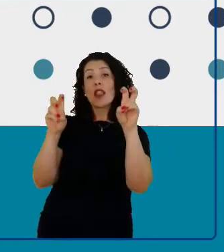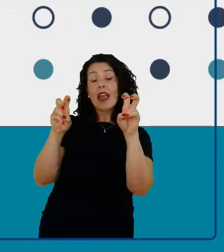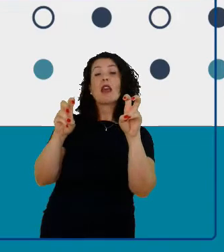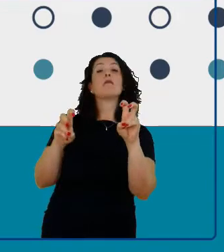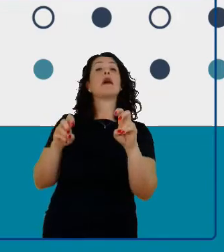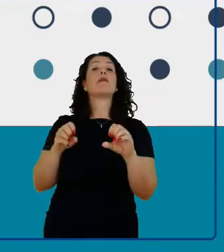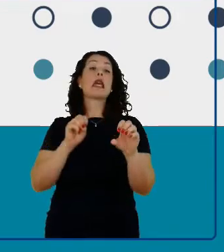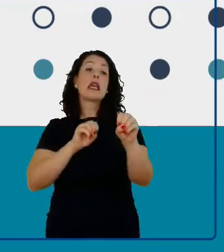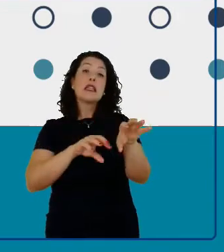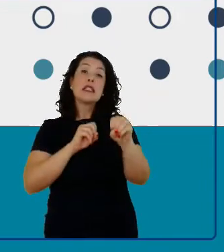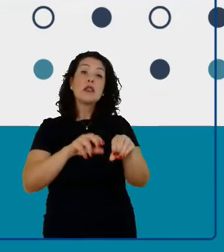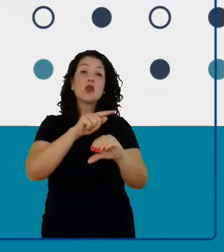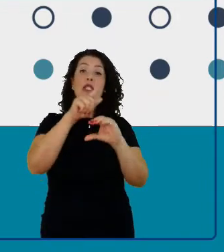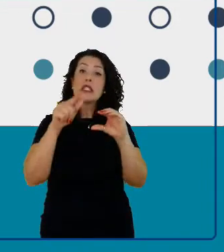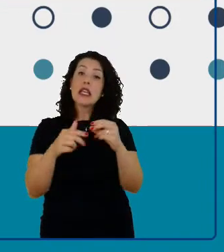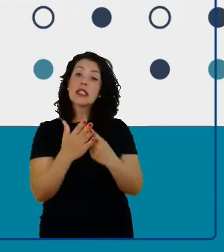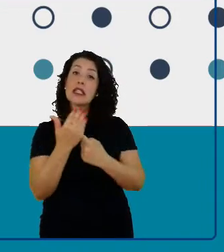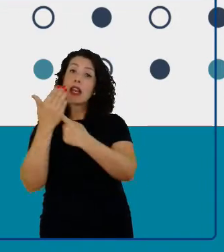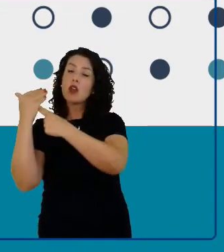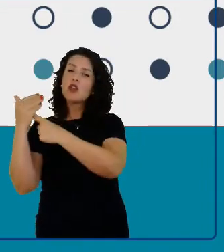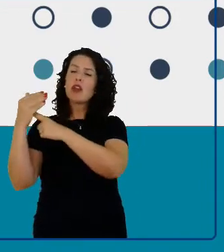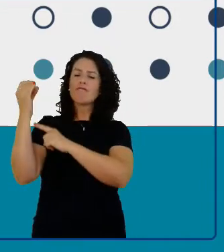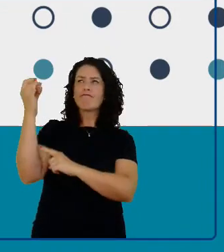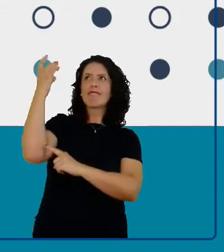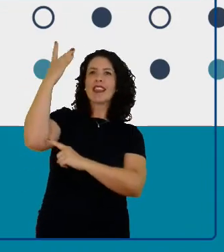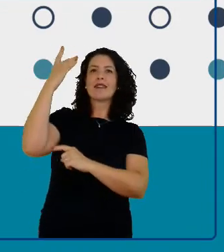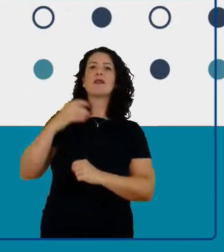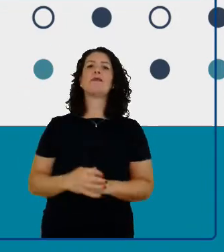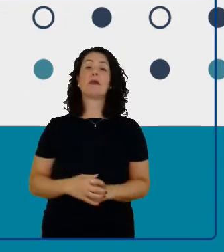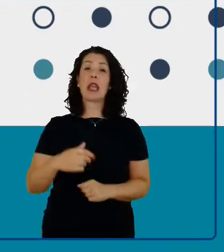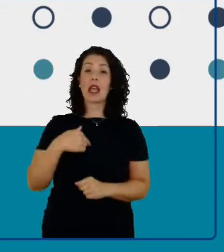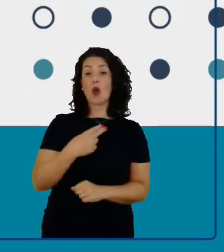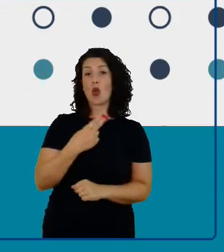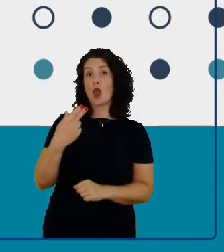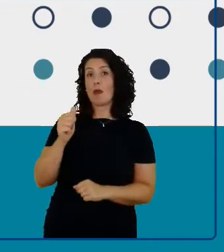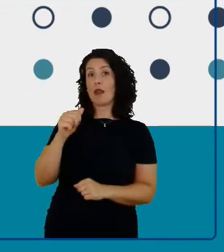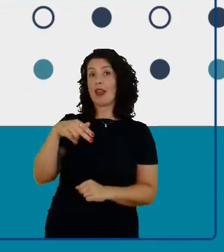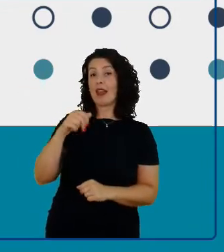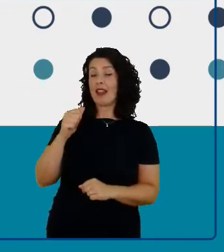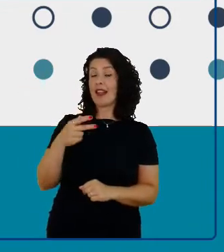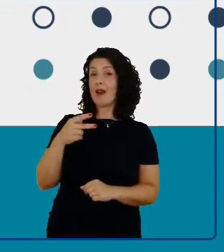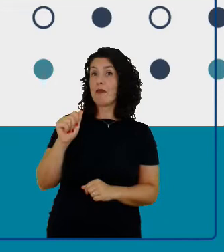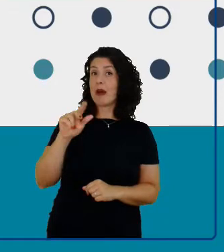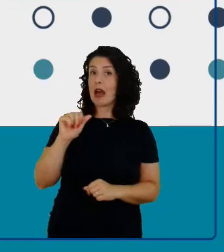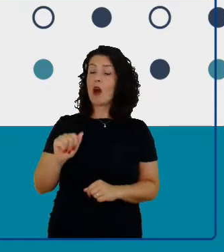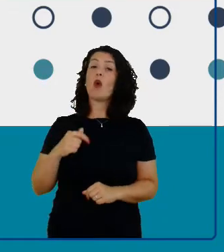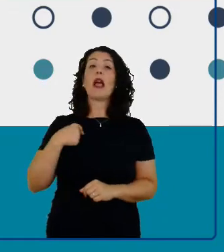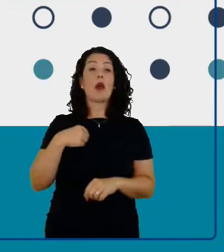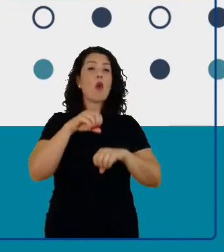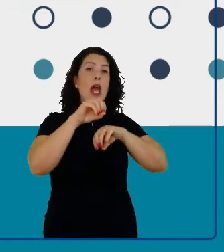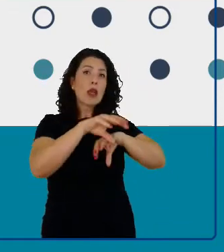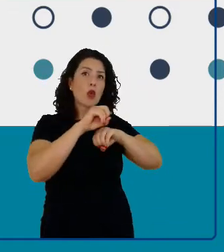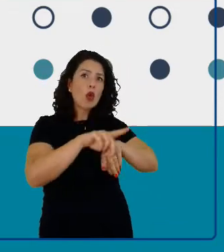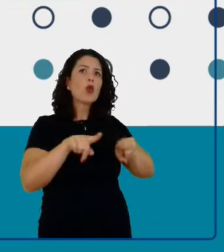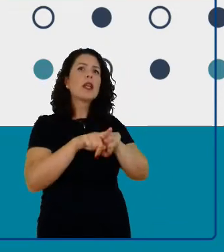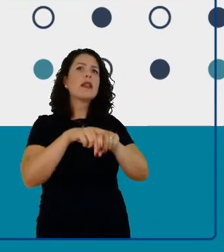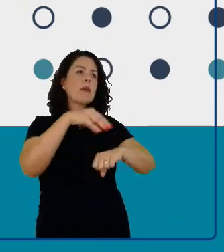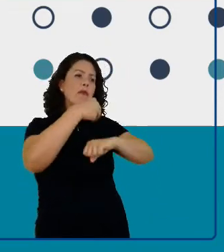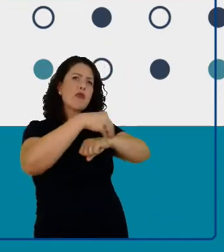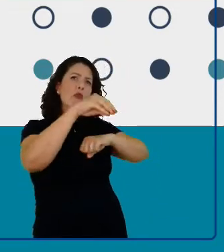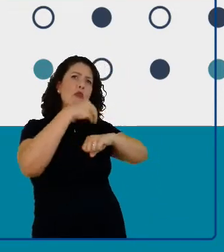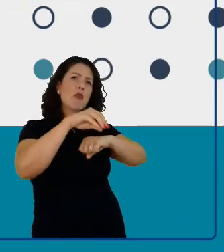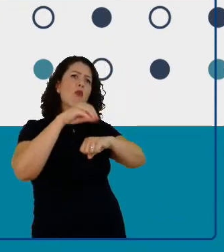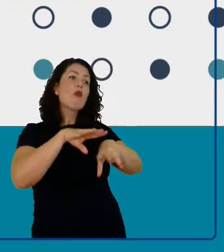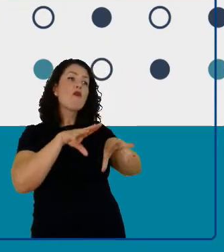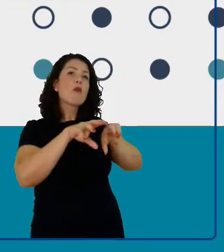Tecnologias. Eu sou Ana Paula Gaspar, educadora e formadora de educadores há cerca de 15 anos.